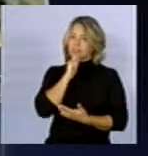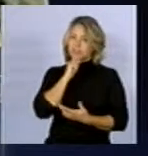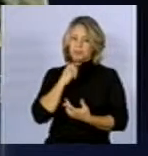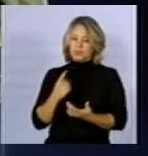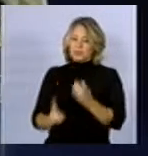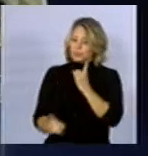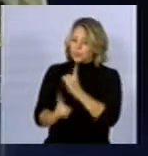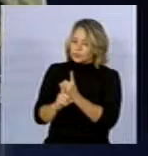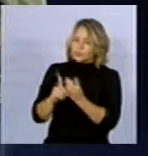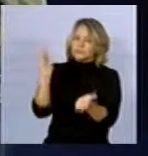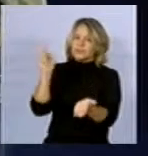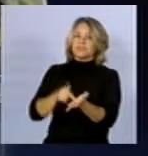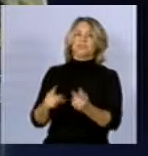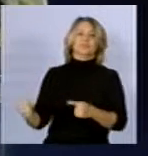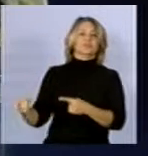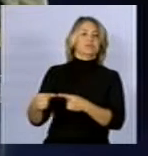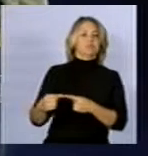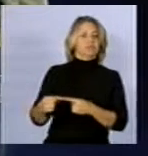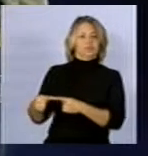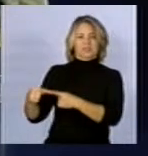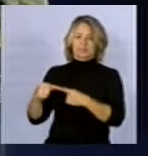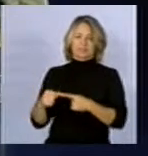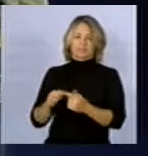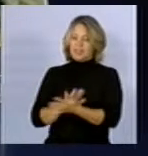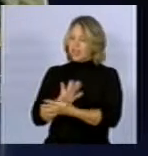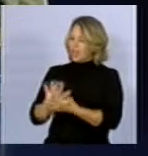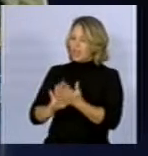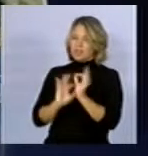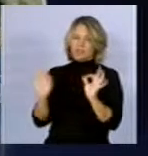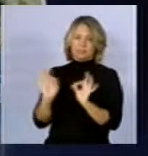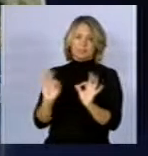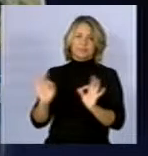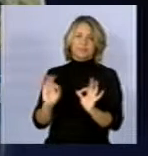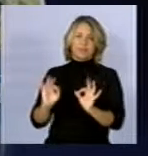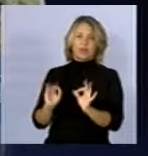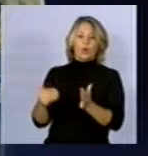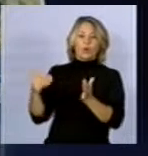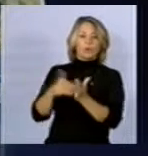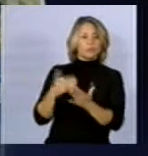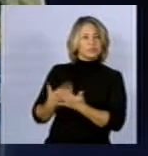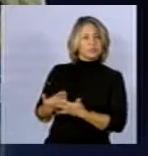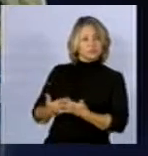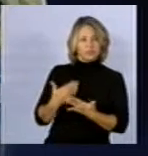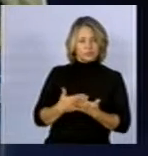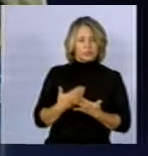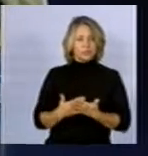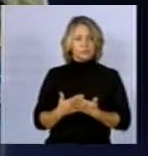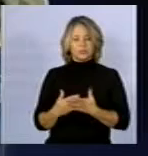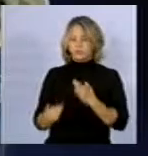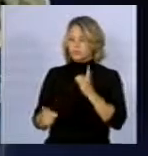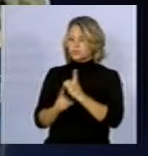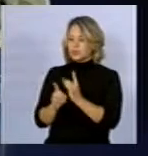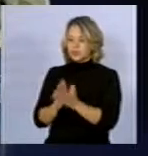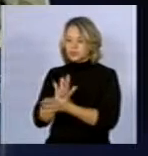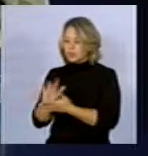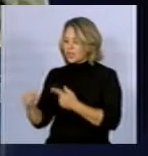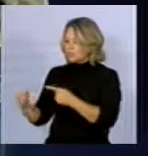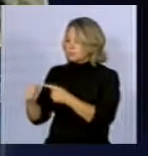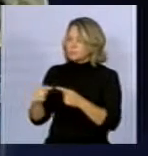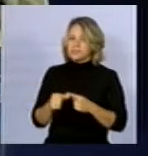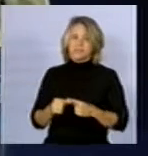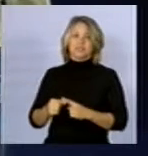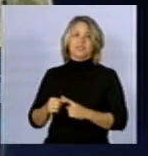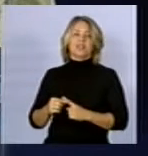Existem estudos que não encontraram associação alguma. Inclusive, o último estudo de dados agregados não encontrou associação para